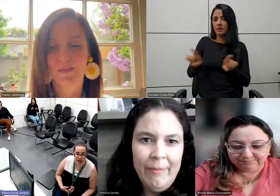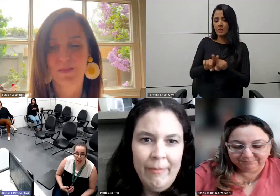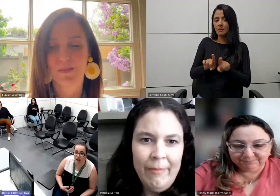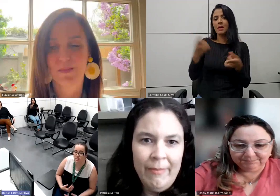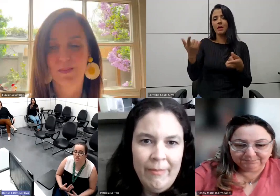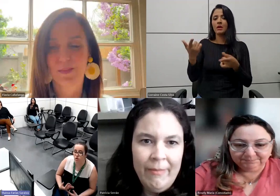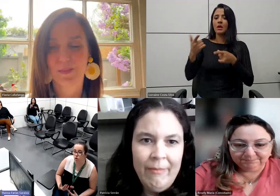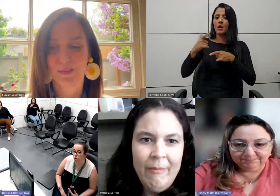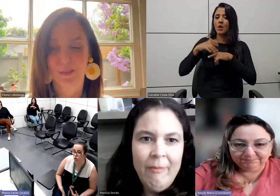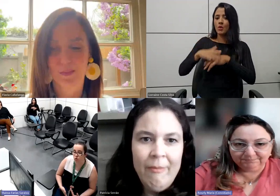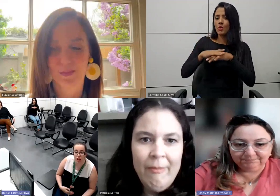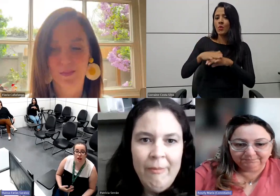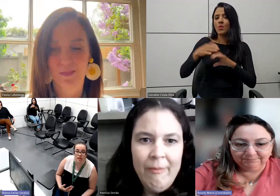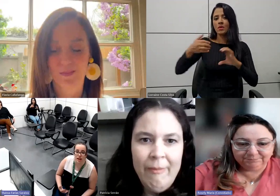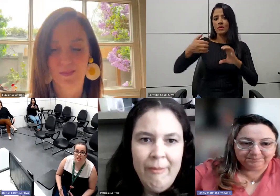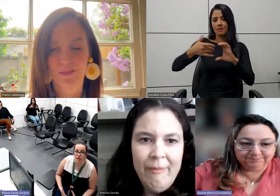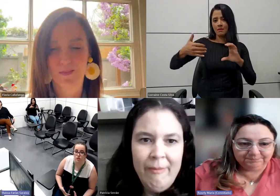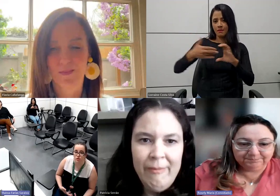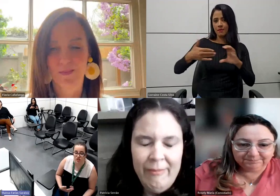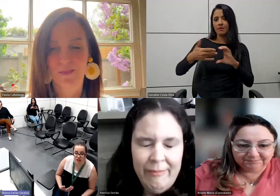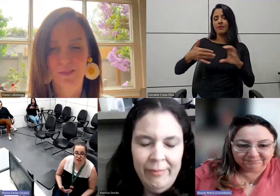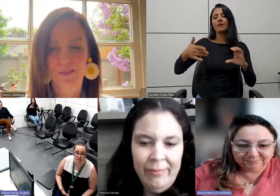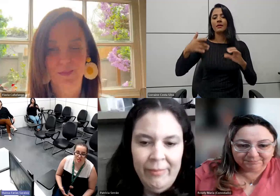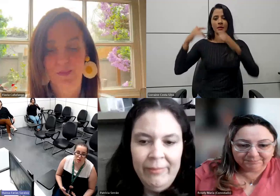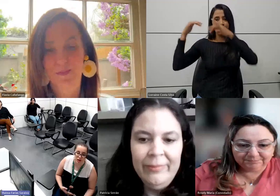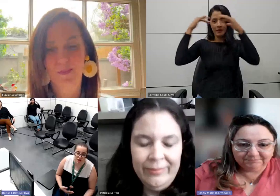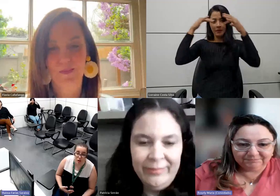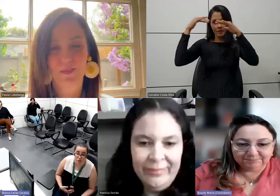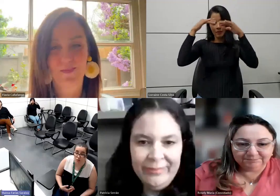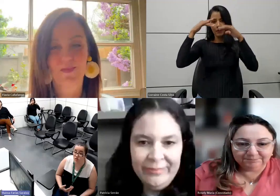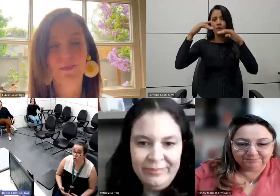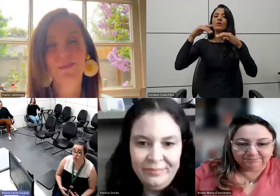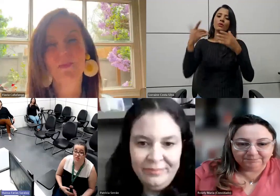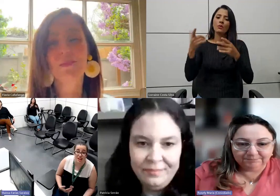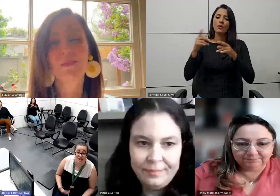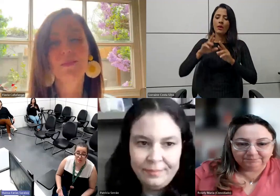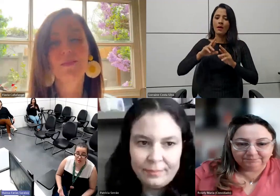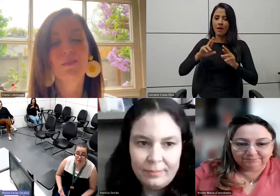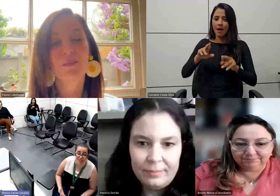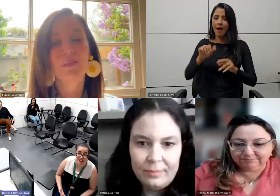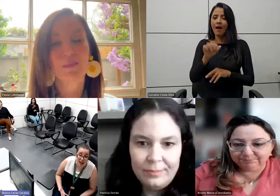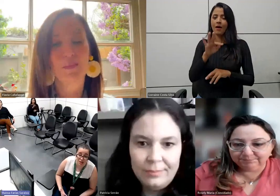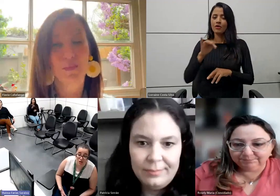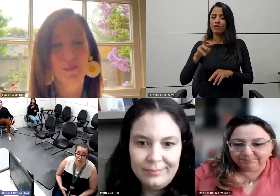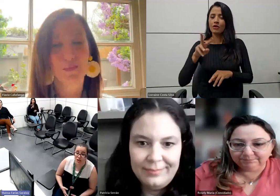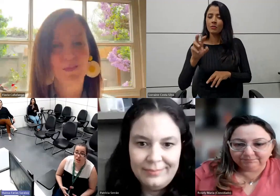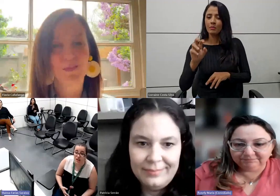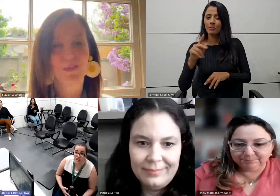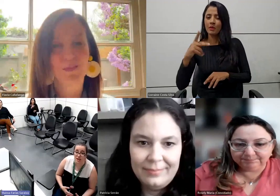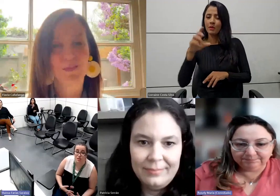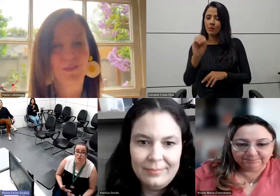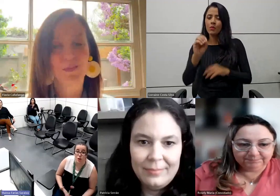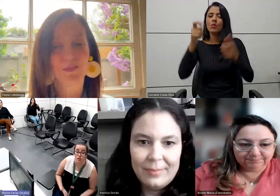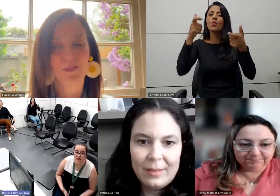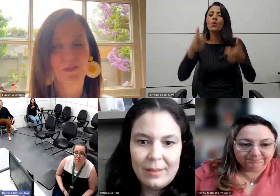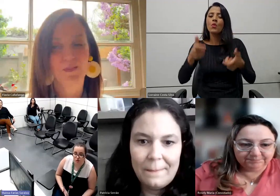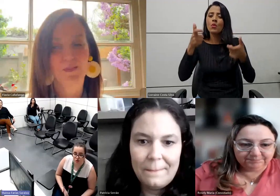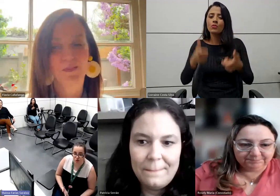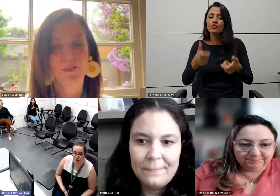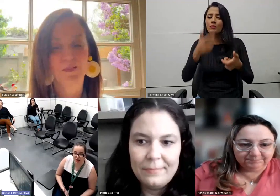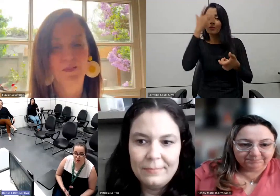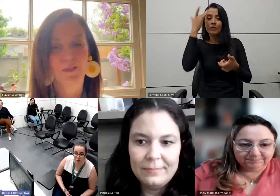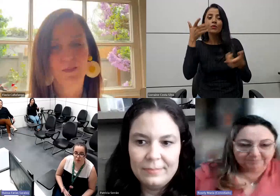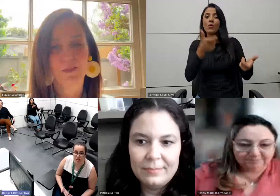com doenças raras ou neurodivergentes, neurotípicos, onde será que essas pessoas se encaixam? E aí a gente está